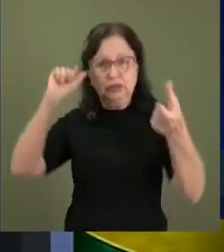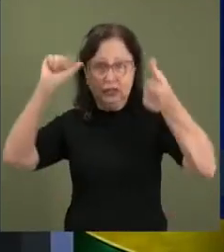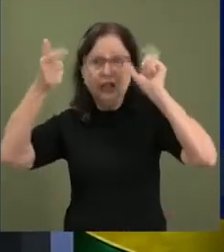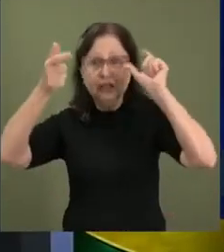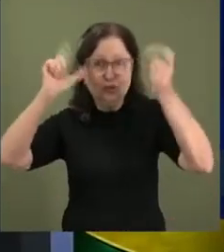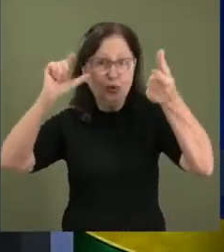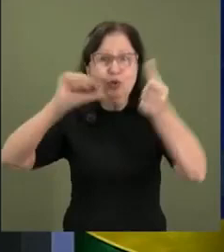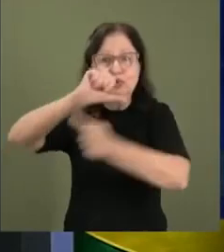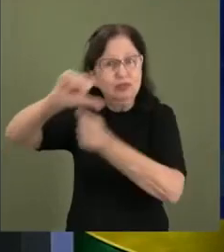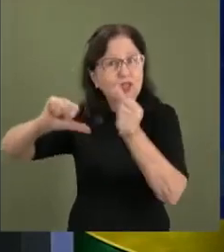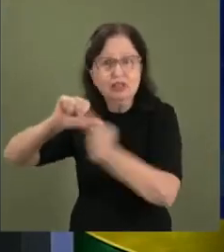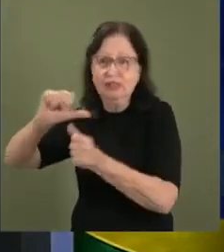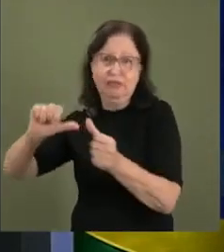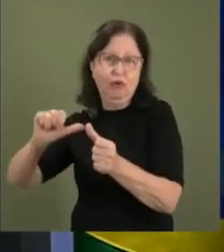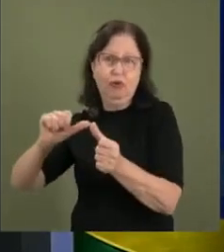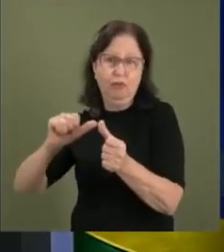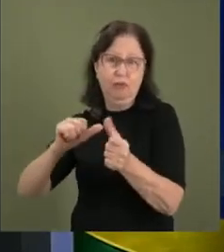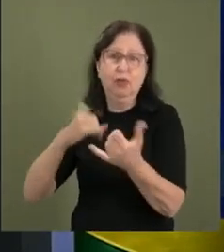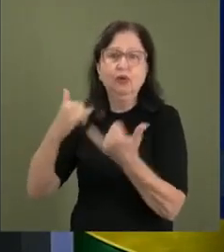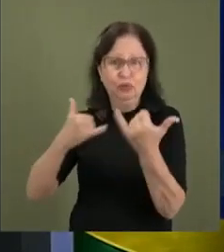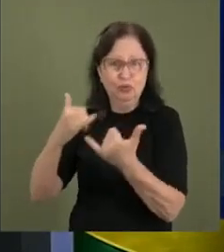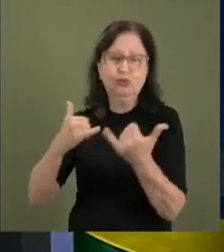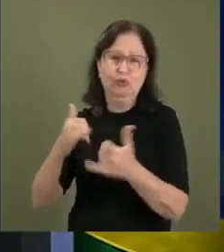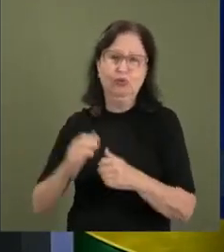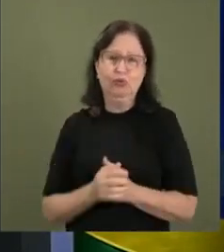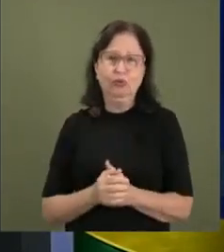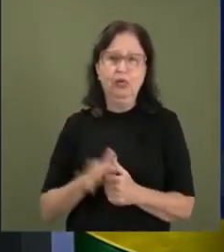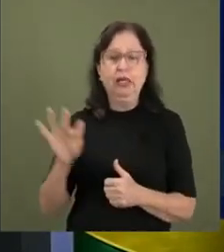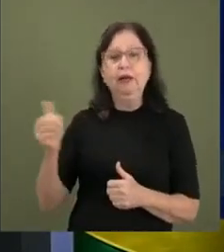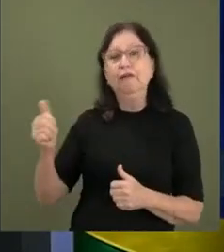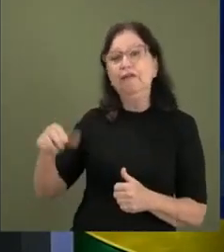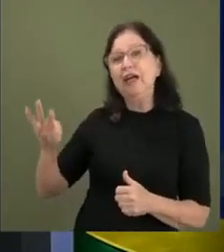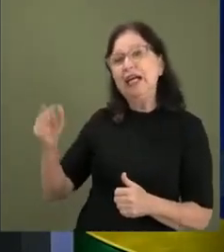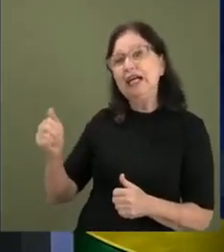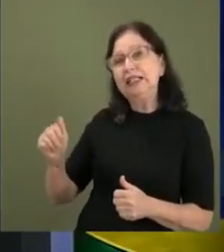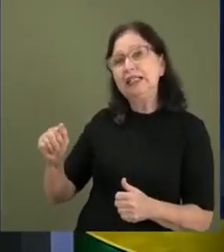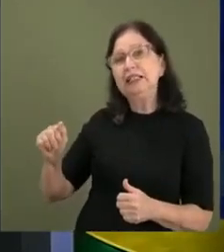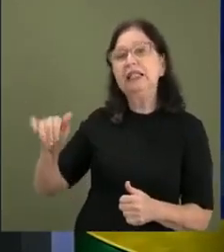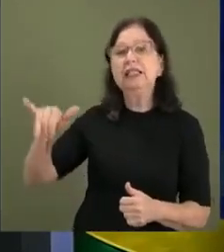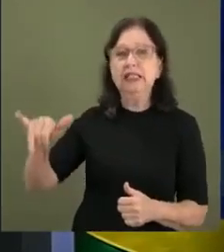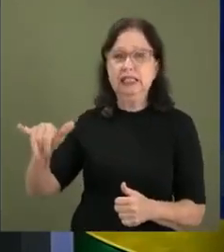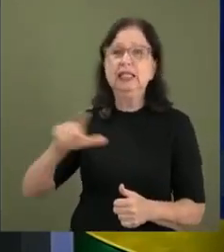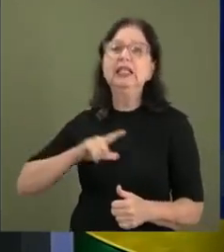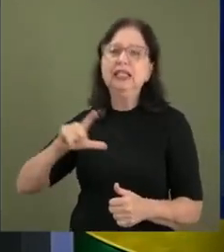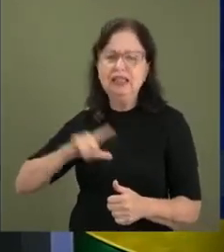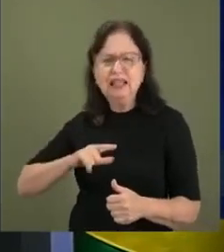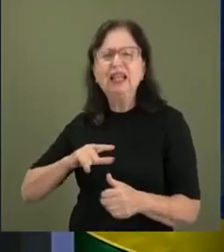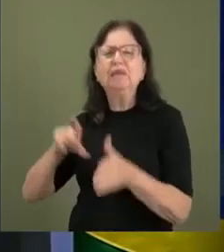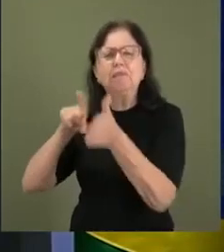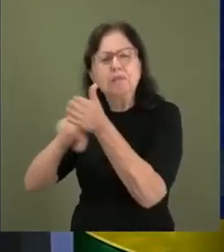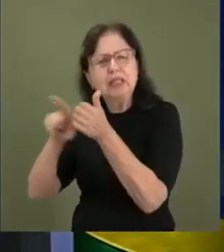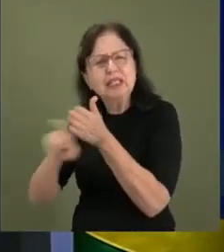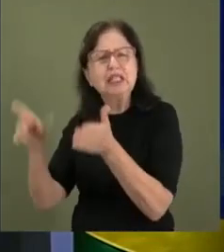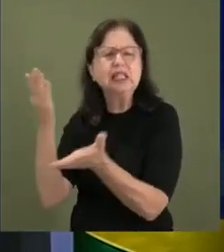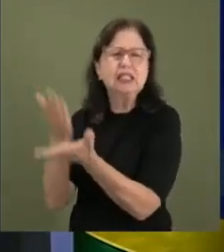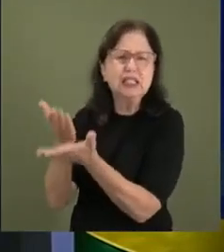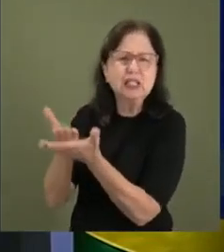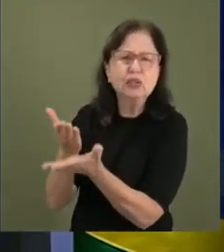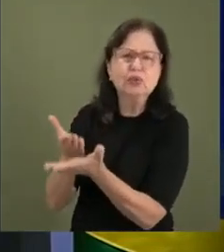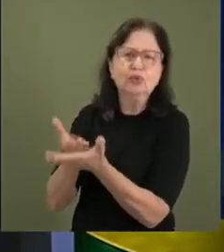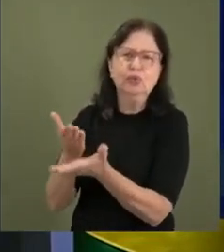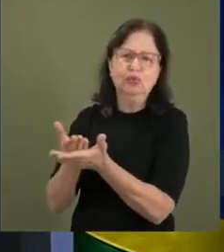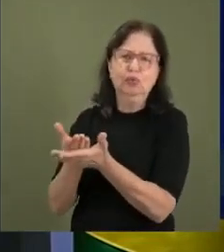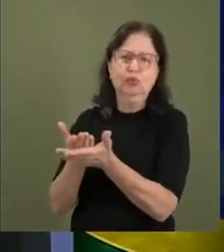corpo robusto de pesquisas só sobre fantasy games e só sobre daily fantasy games. Então, não são pesquisas que estão